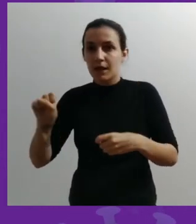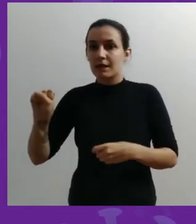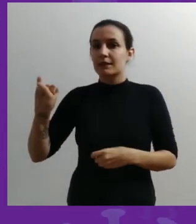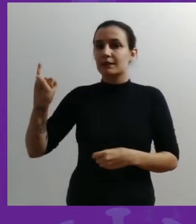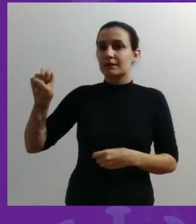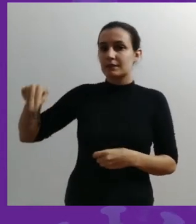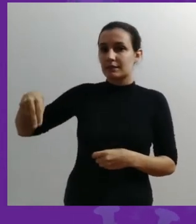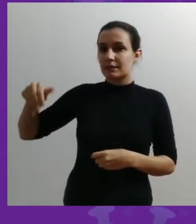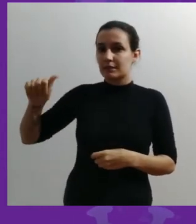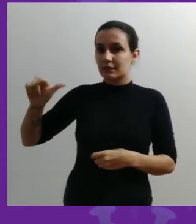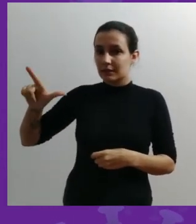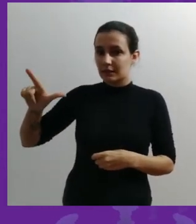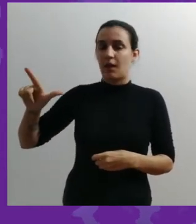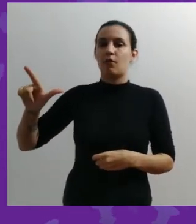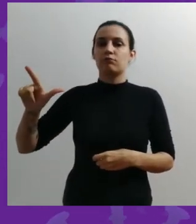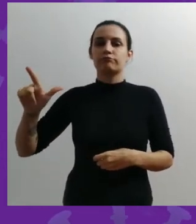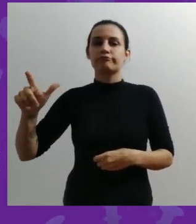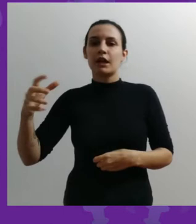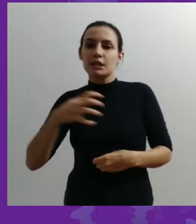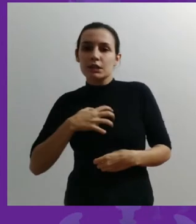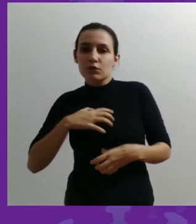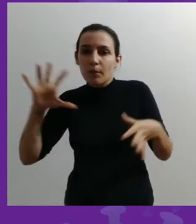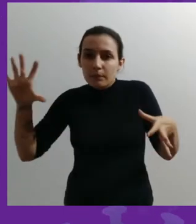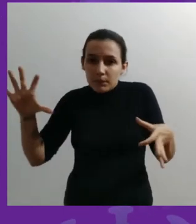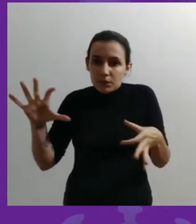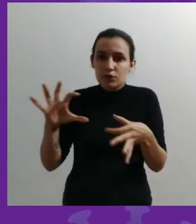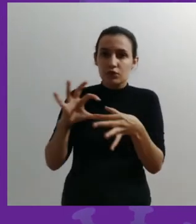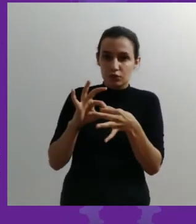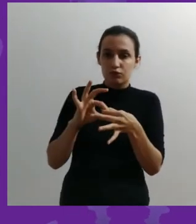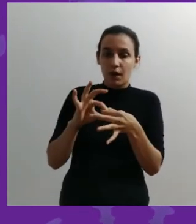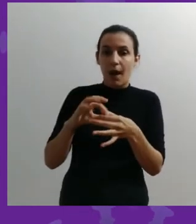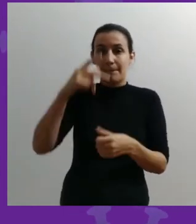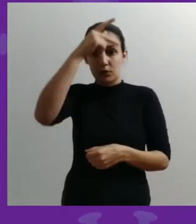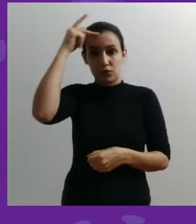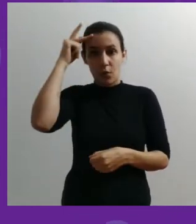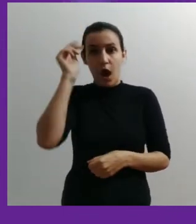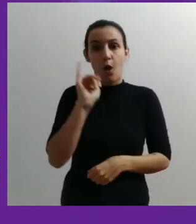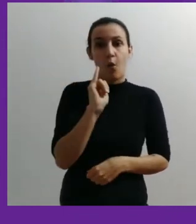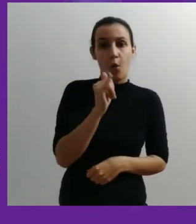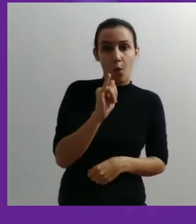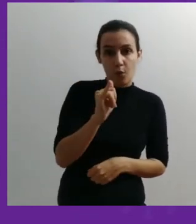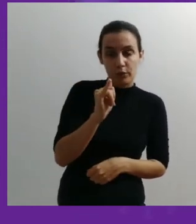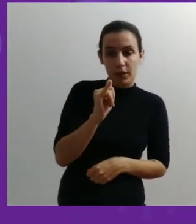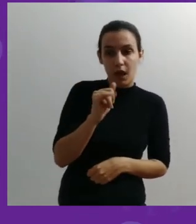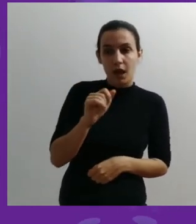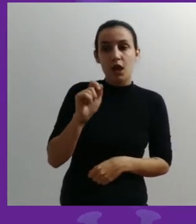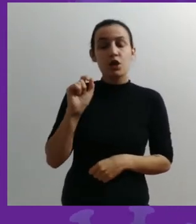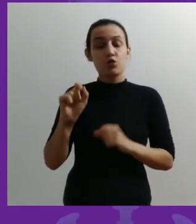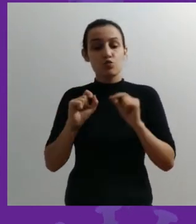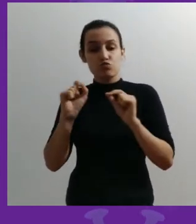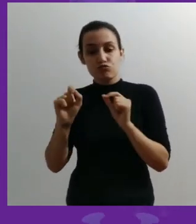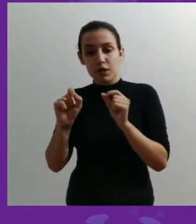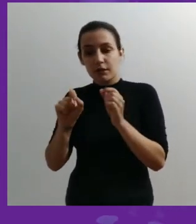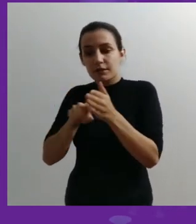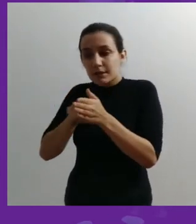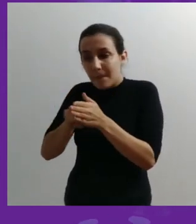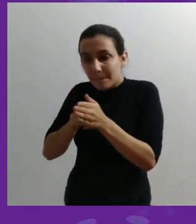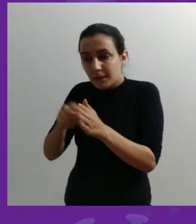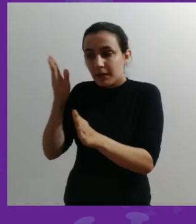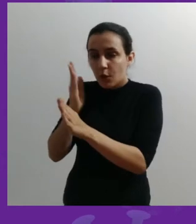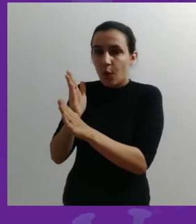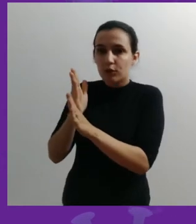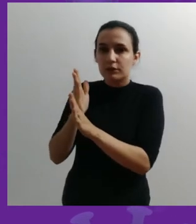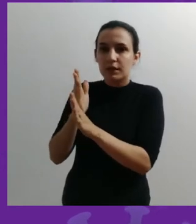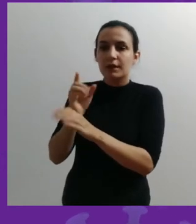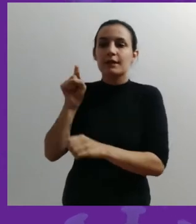sinal mais o sintoma, ou seja, aquilo que a pessoa fala que está sentindo, mais aquilo que ele encontra na hora que ele examina a